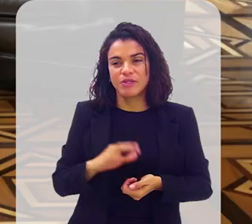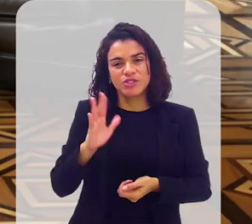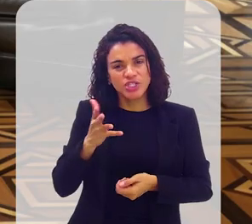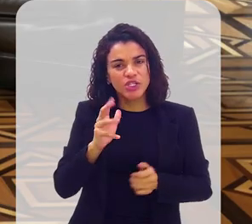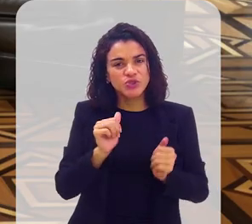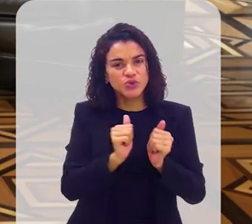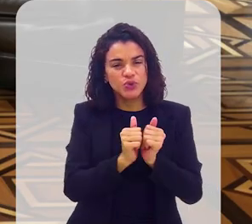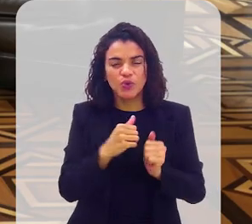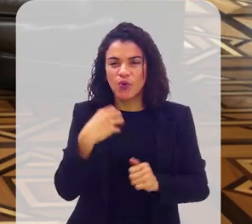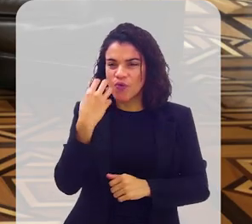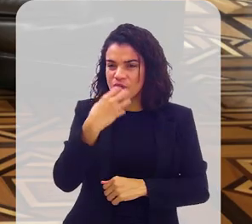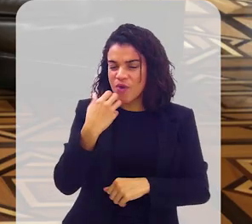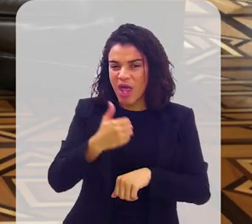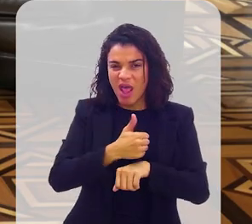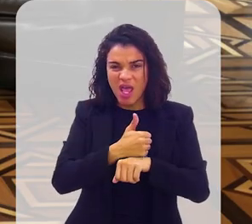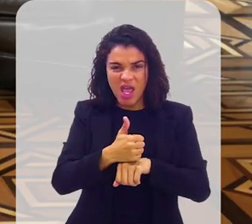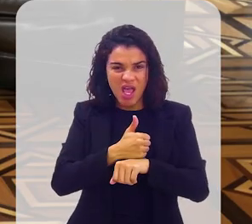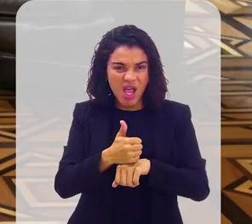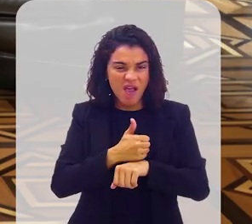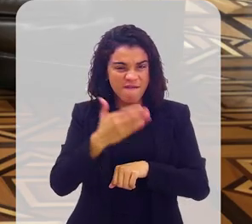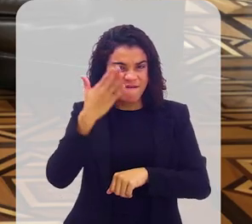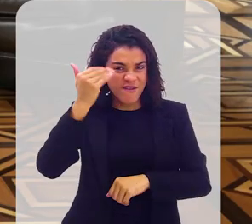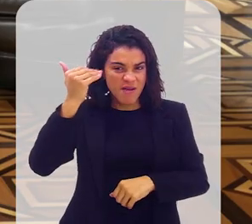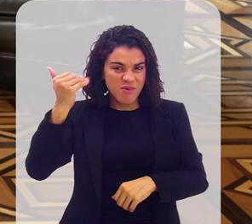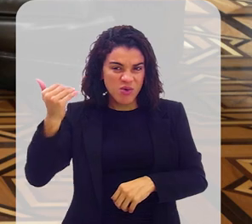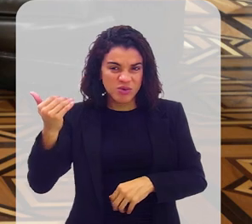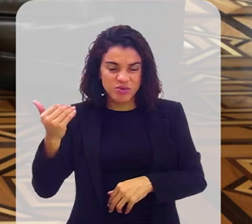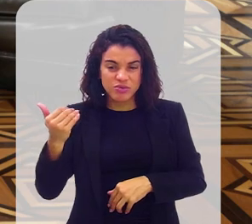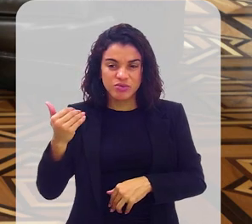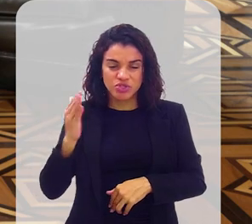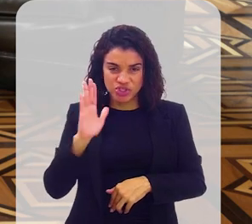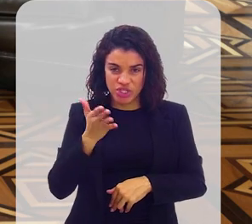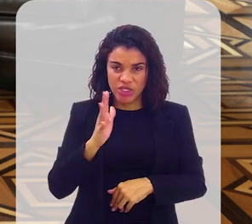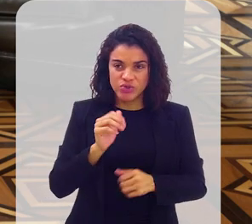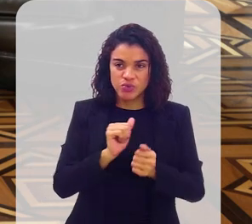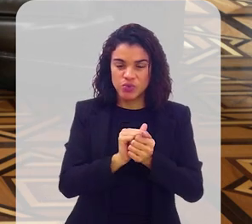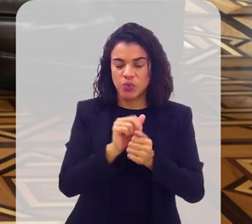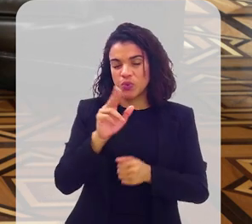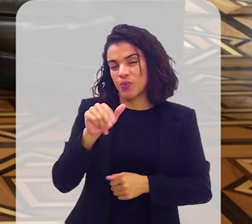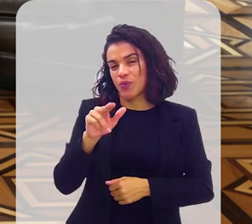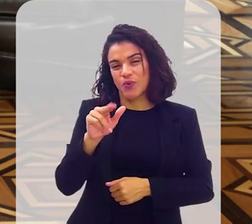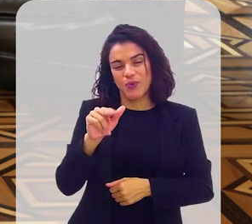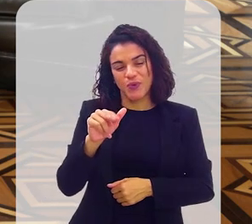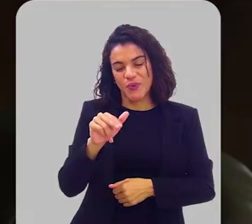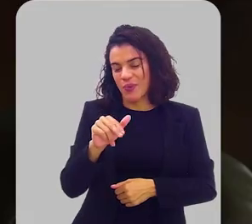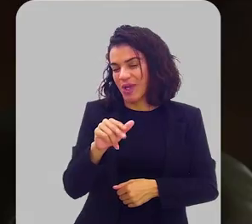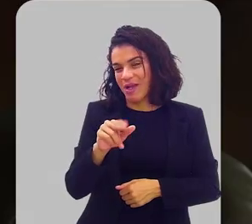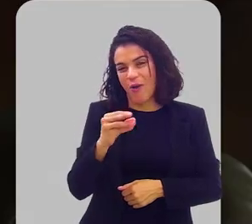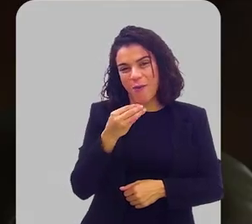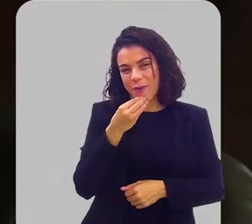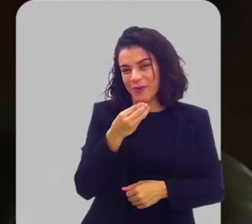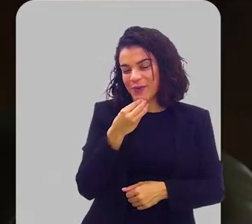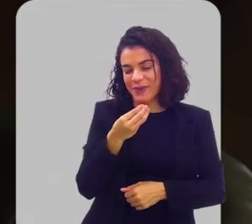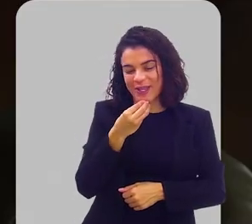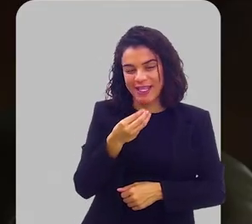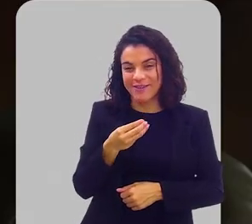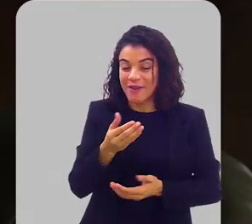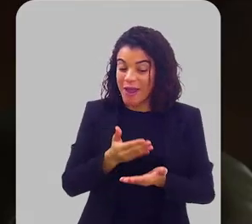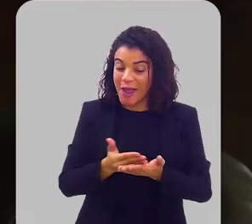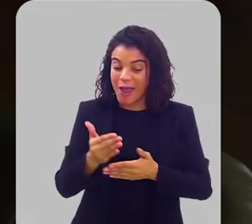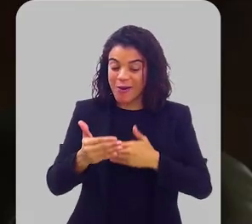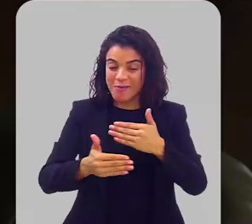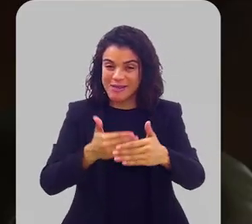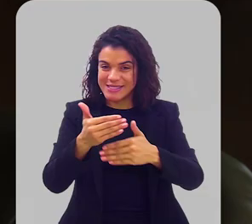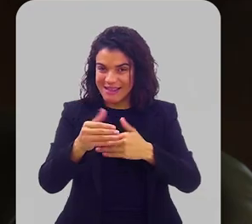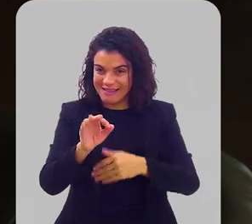esteve junto com esses cantores feras que a galera fala aí, toda essa turma? Você já esteve junto com eles? Não, não tive uma oportunidade ainda não. Vai começar